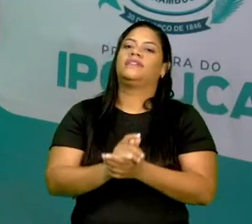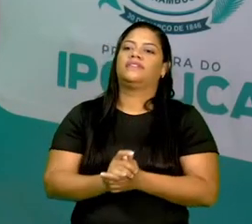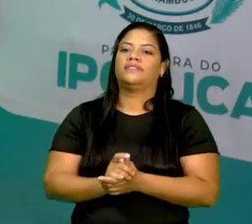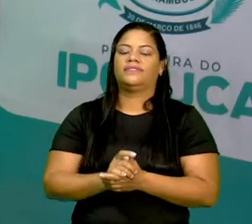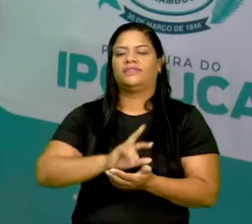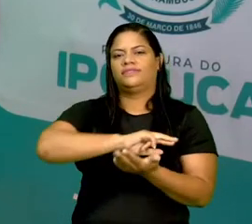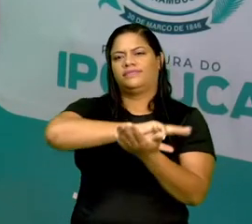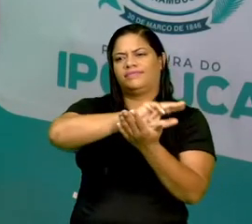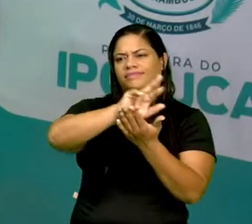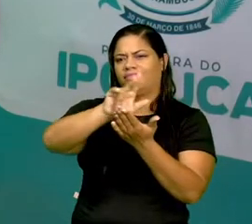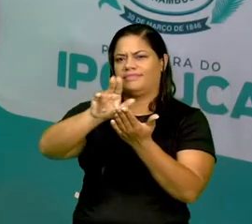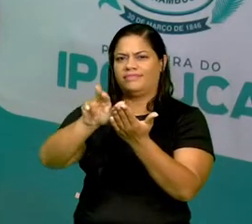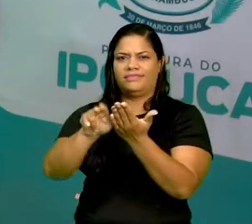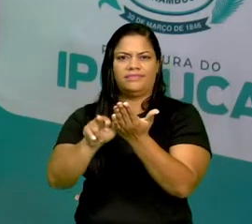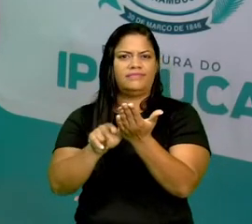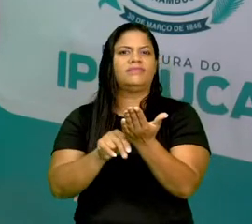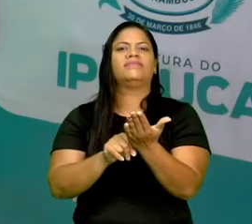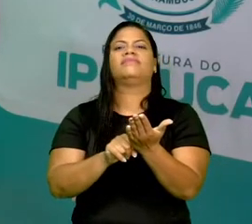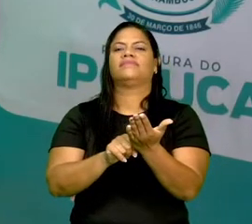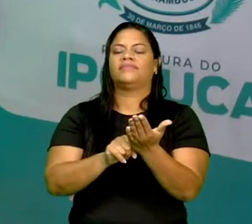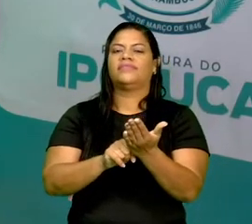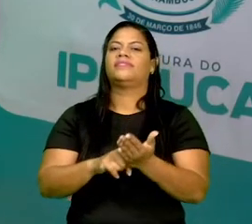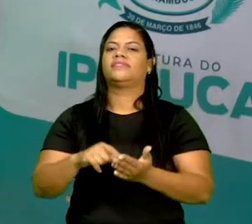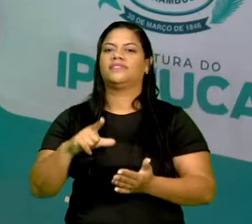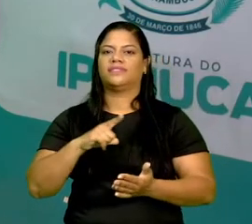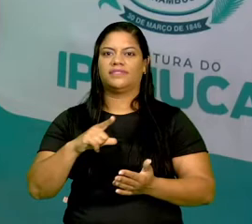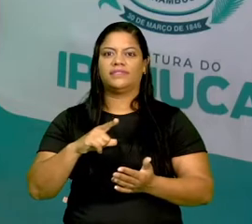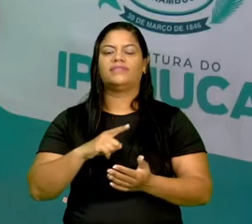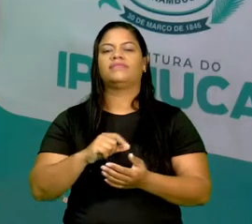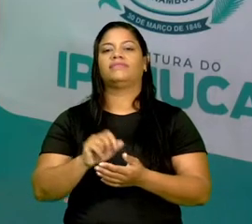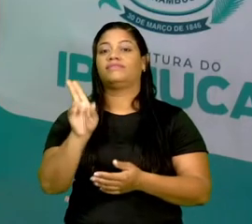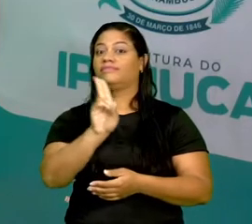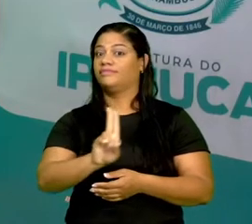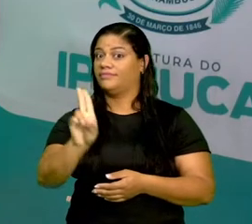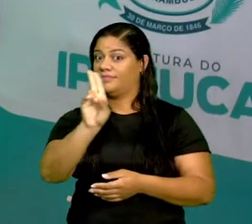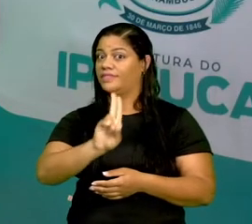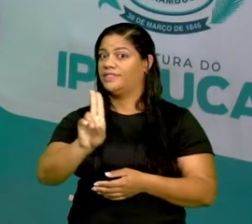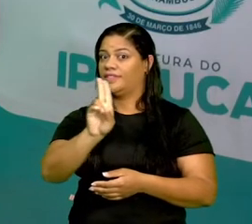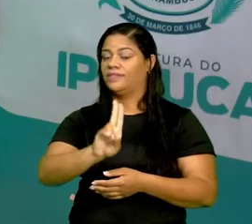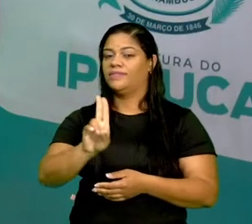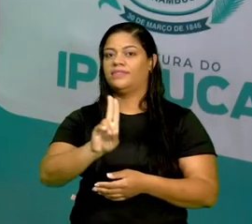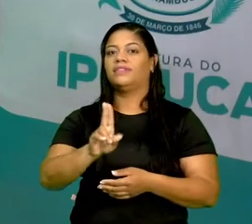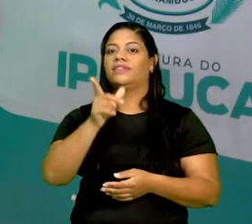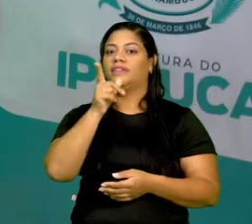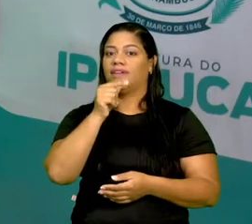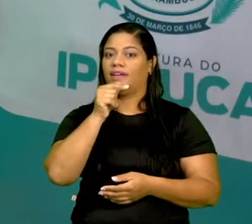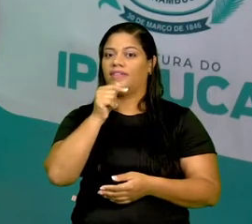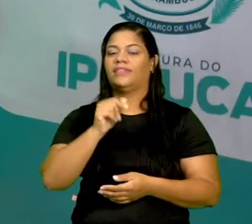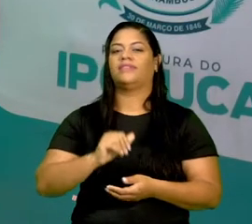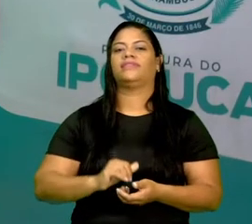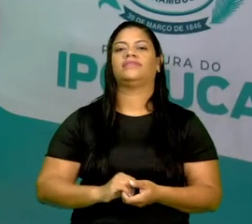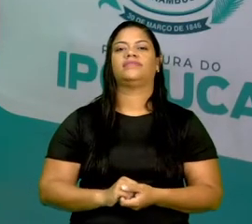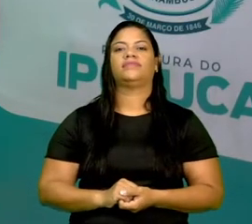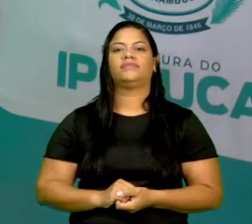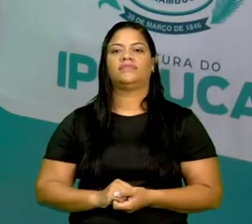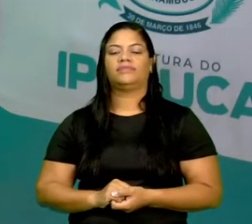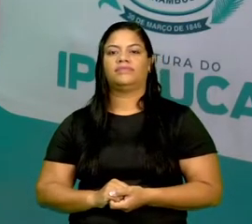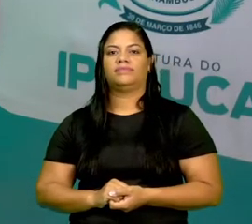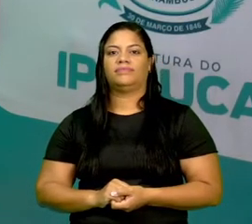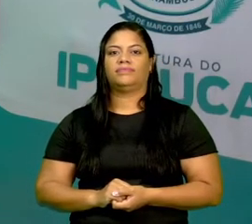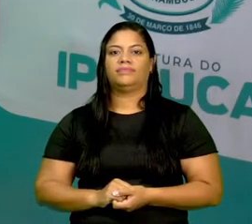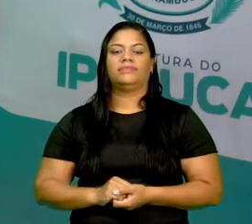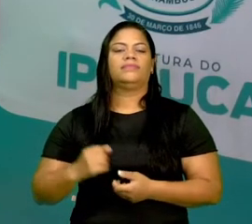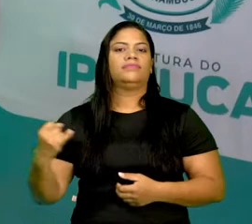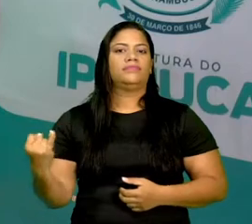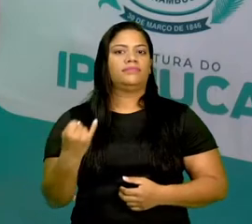entre outros, são considerados meios de transportes aquáticos. Eles são